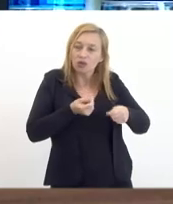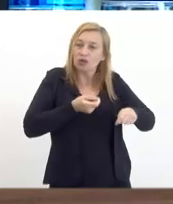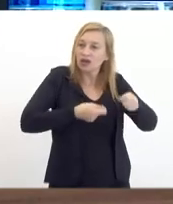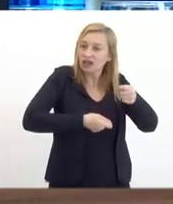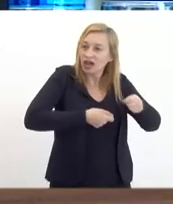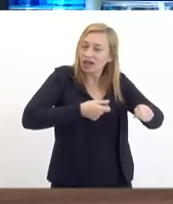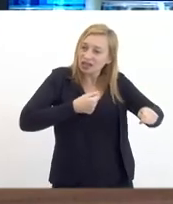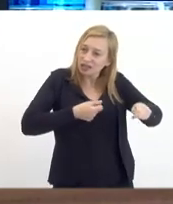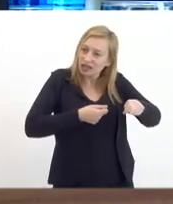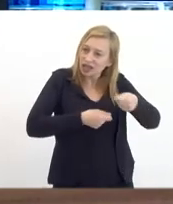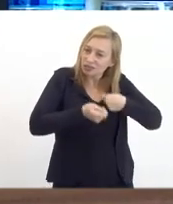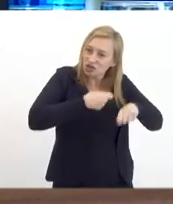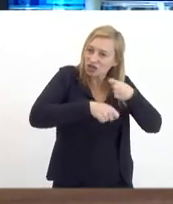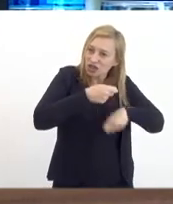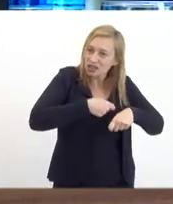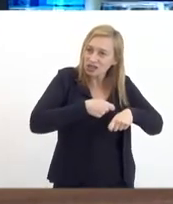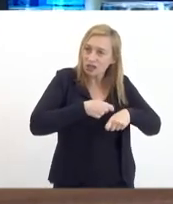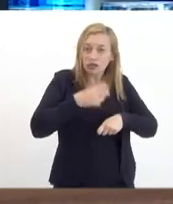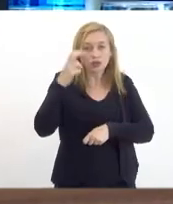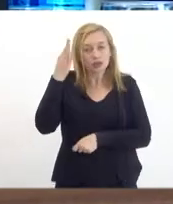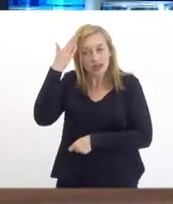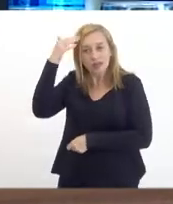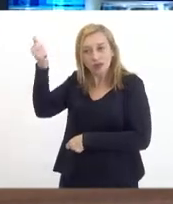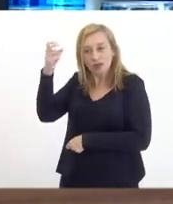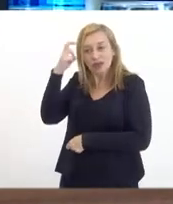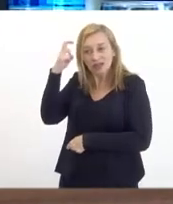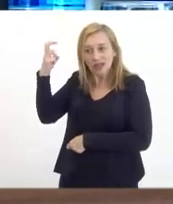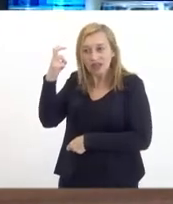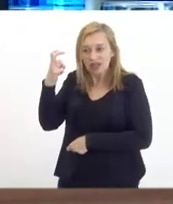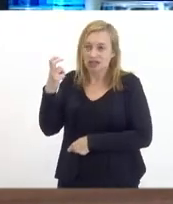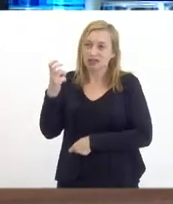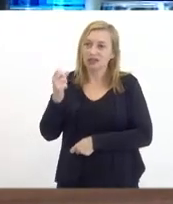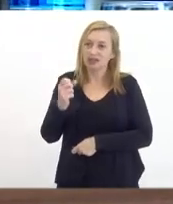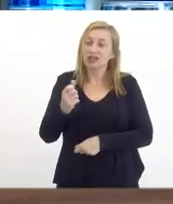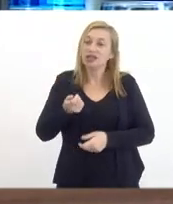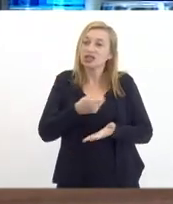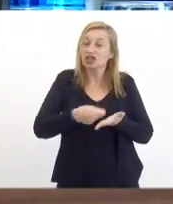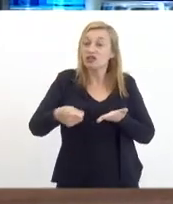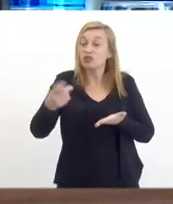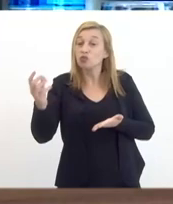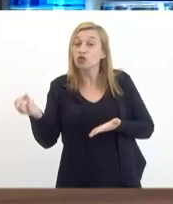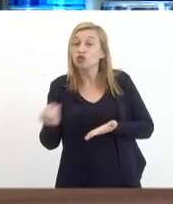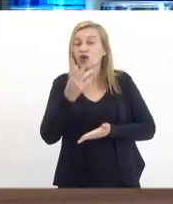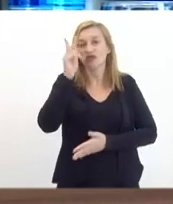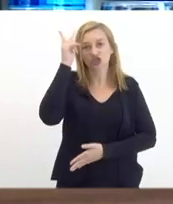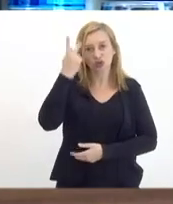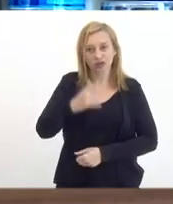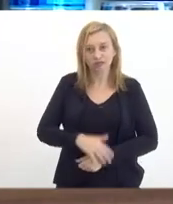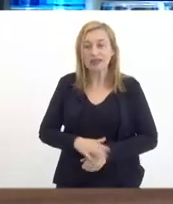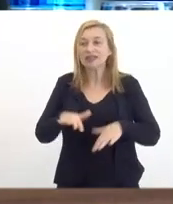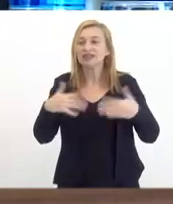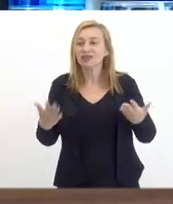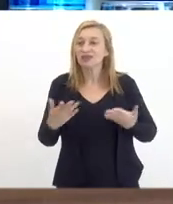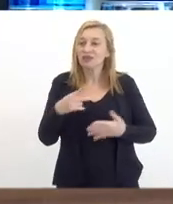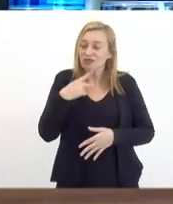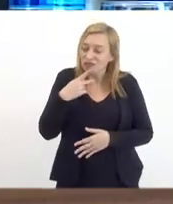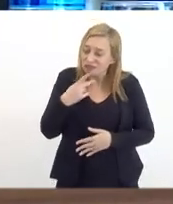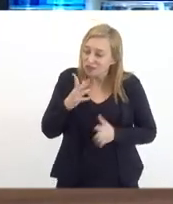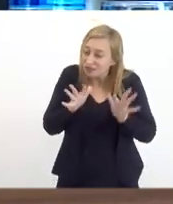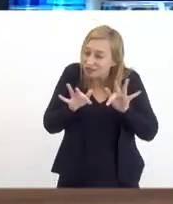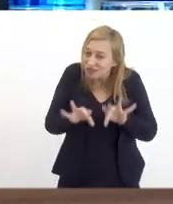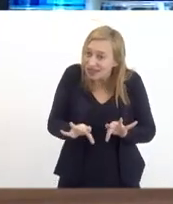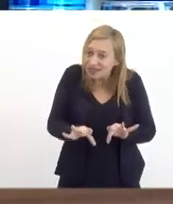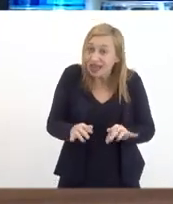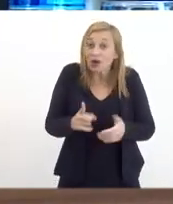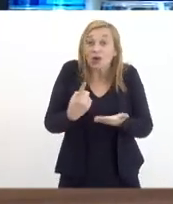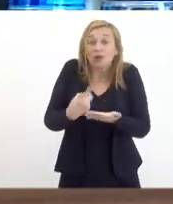e com inteligência e aí sim nós vamos começar a escrever uma nova história então eu vou ficar por aqui porque eu também tenho